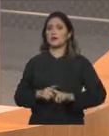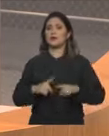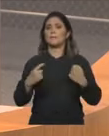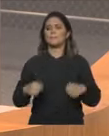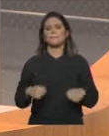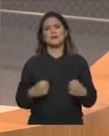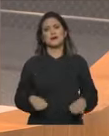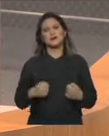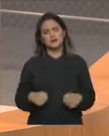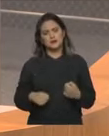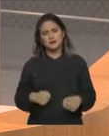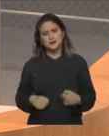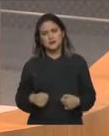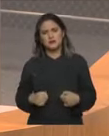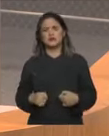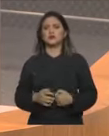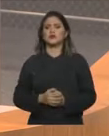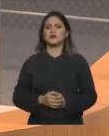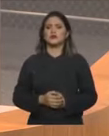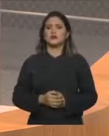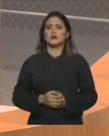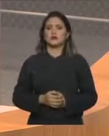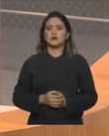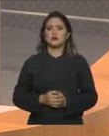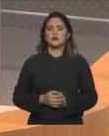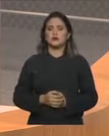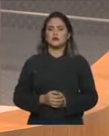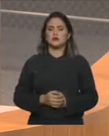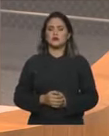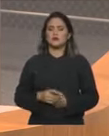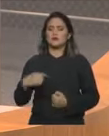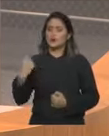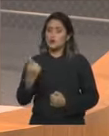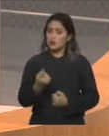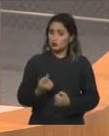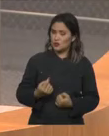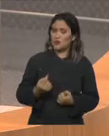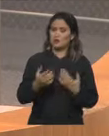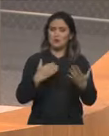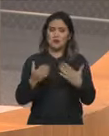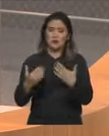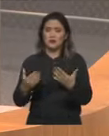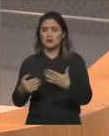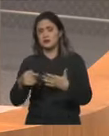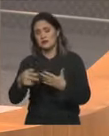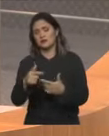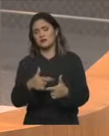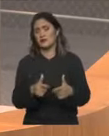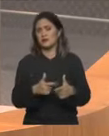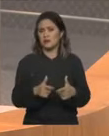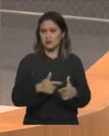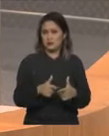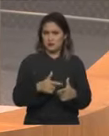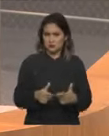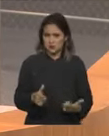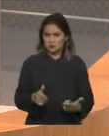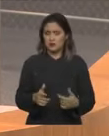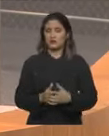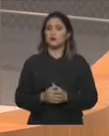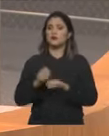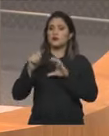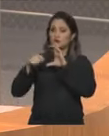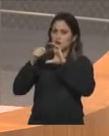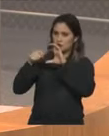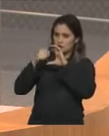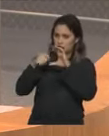independentemente de um nexo causal entre o ato praticado e o resultado gerado, ali, nos vídeos postados,